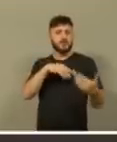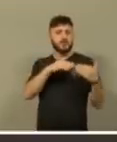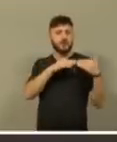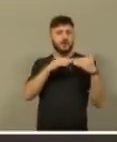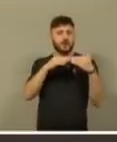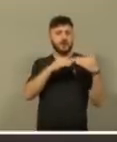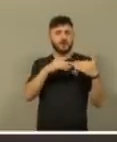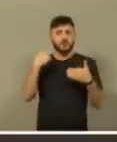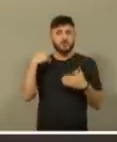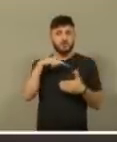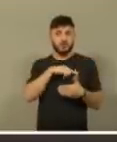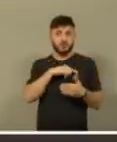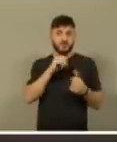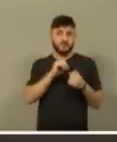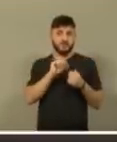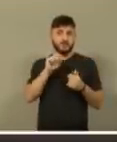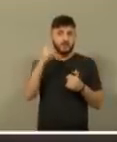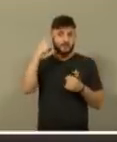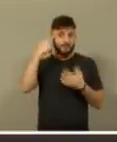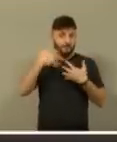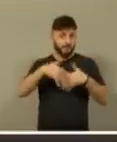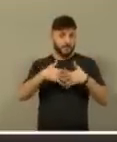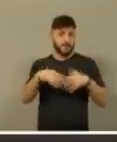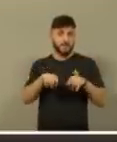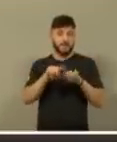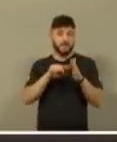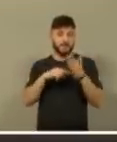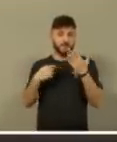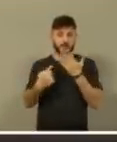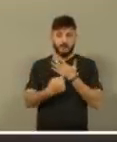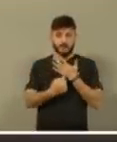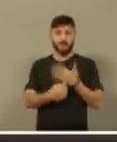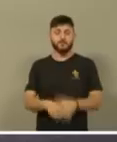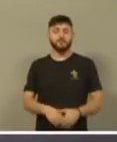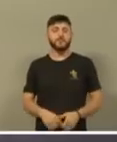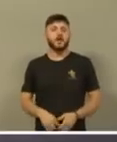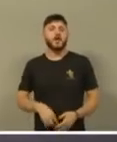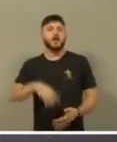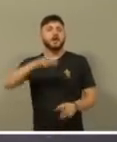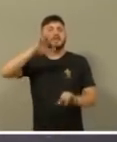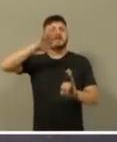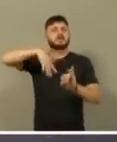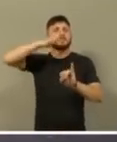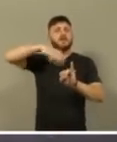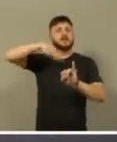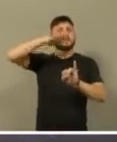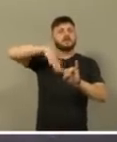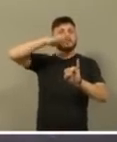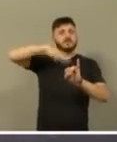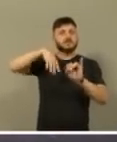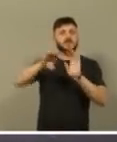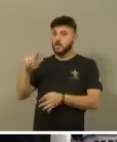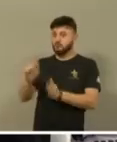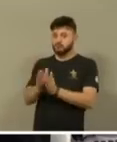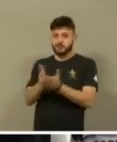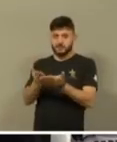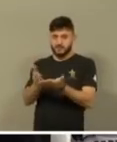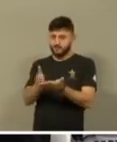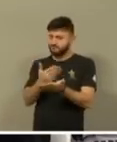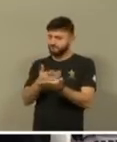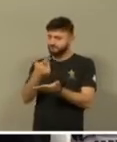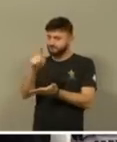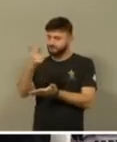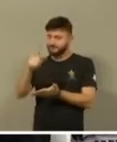com analogia, você trabalha com metáforas, tem um texto de Isaías, capítulo 55, de 10 a 11,